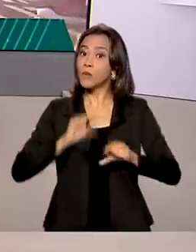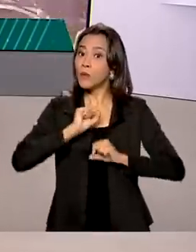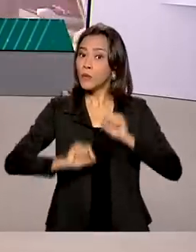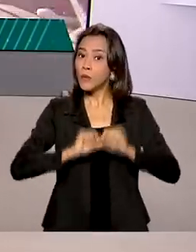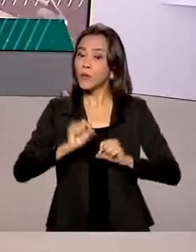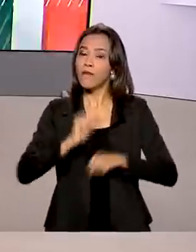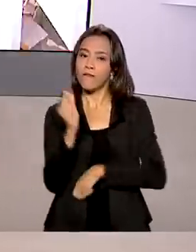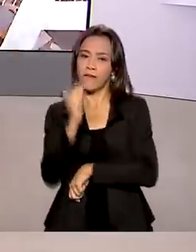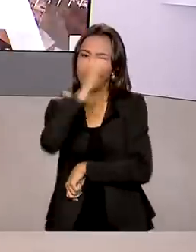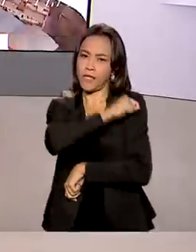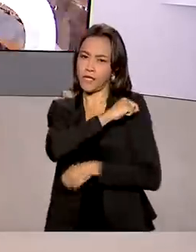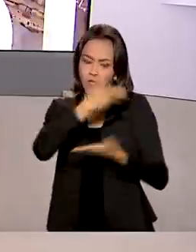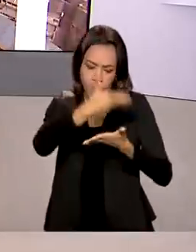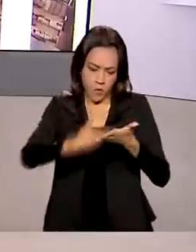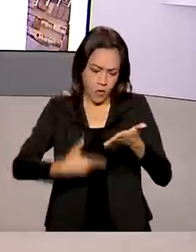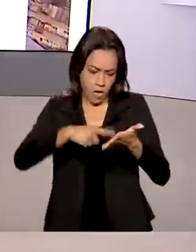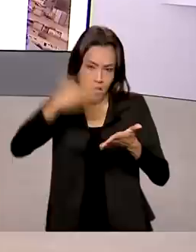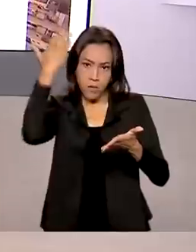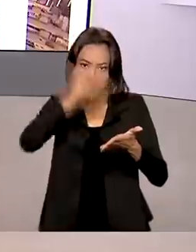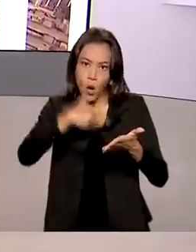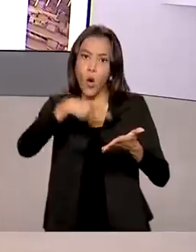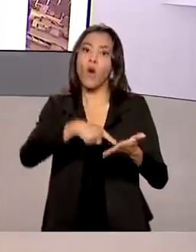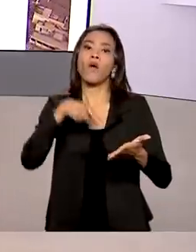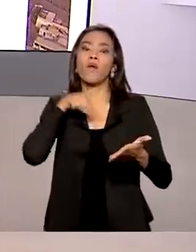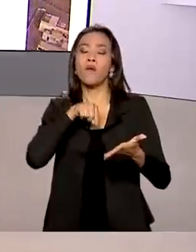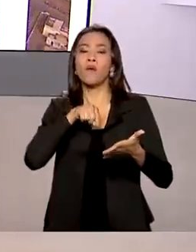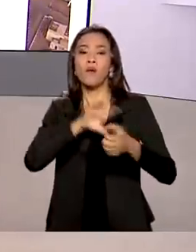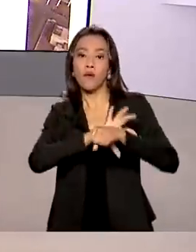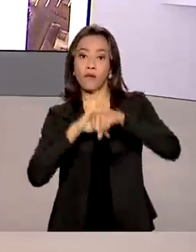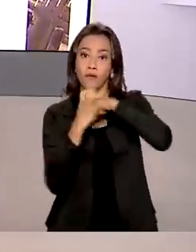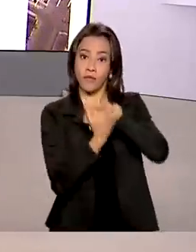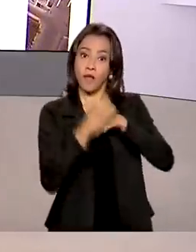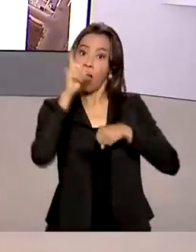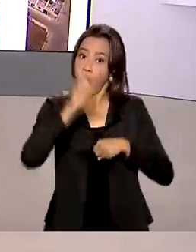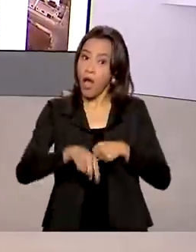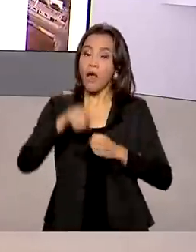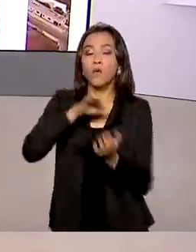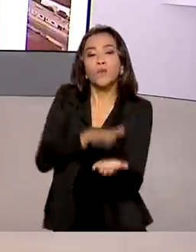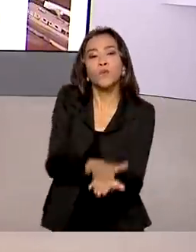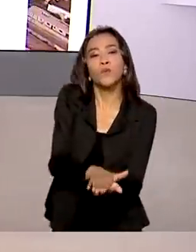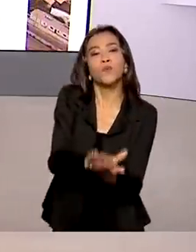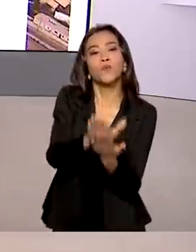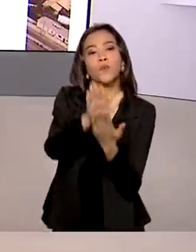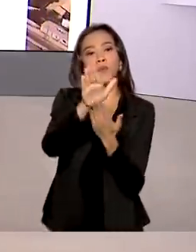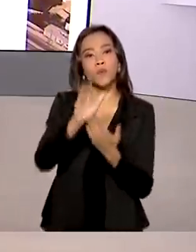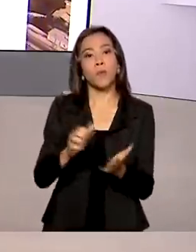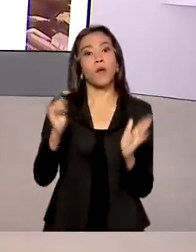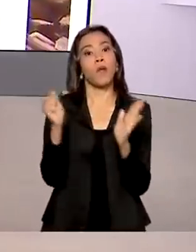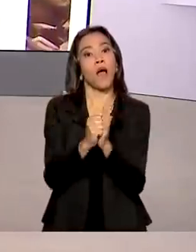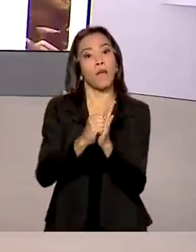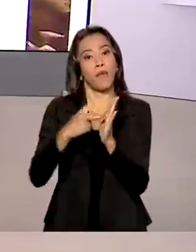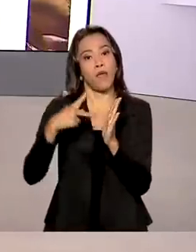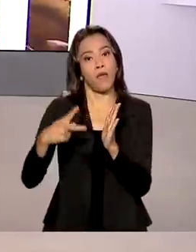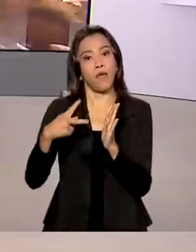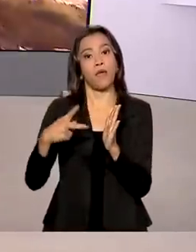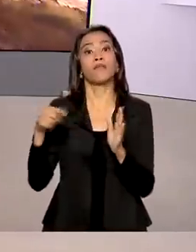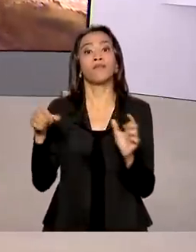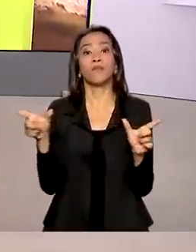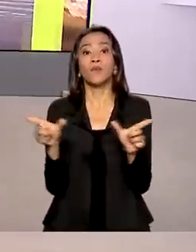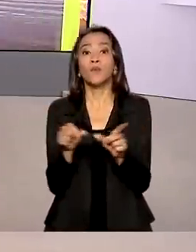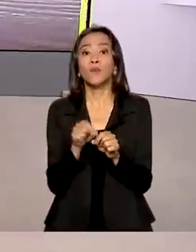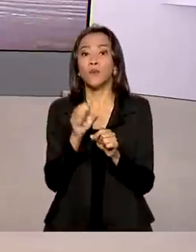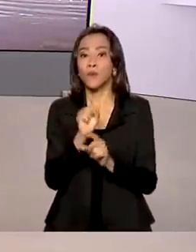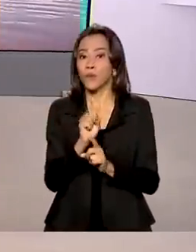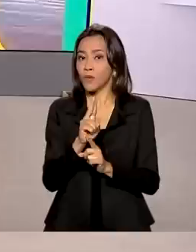comprova a imunização completa contra a Covid-19 é emitido pelo aplicativo ConectSUS. A novidade agora é que